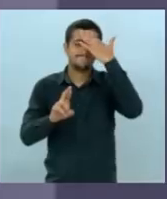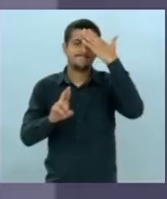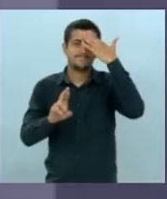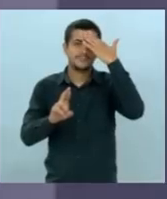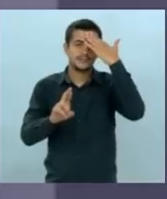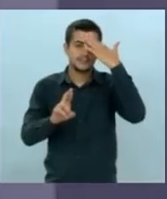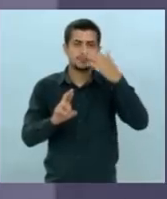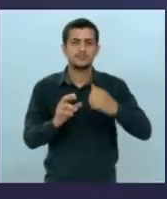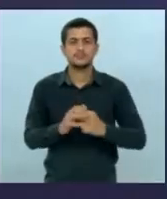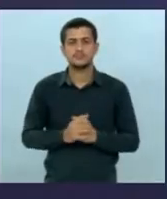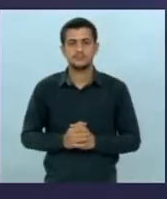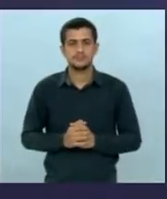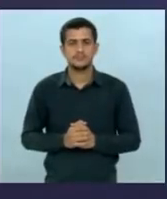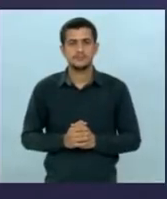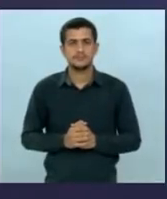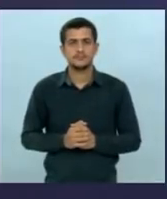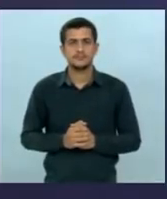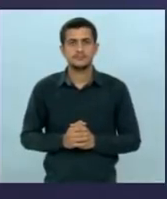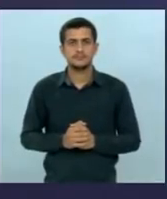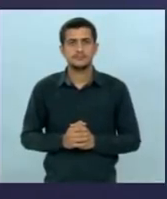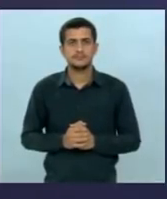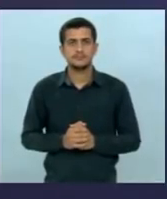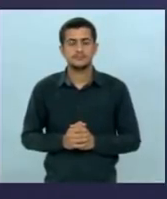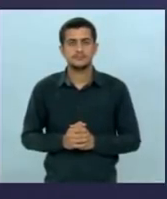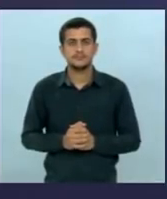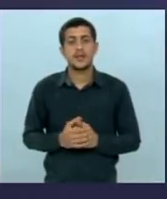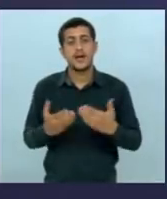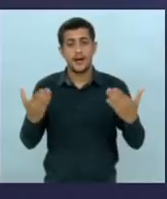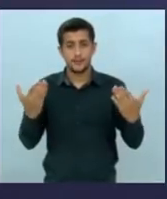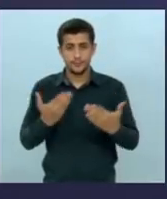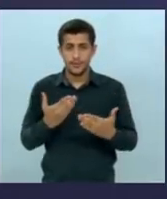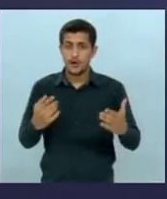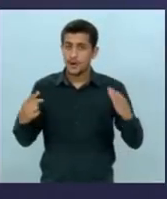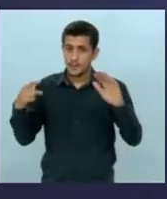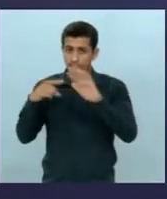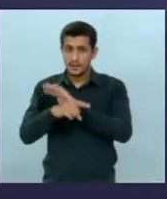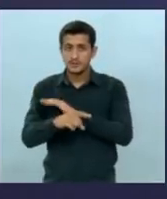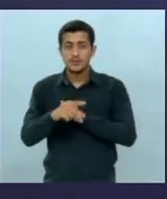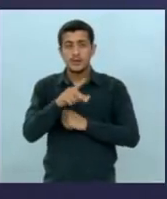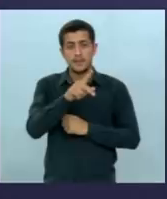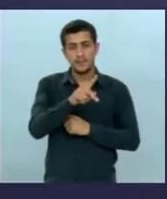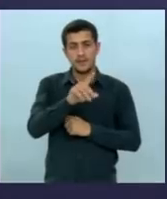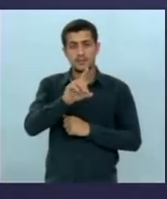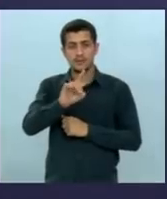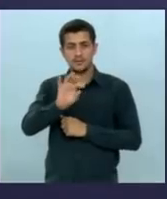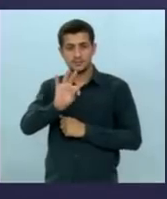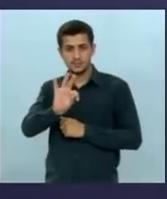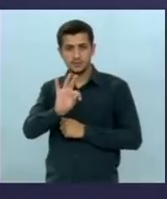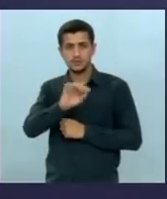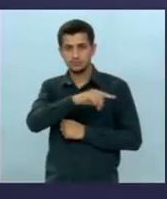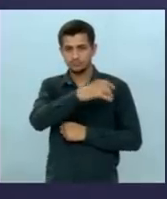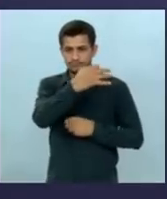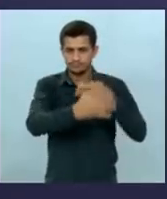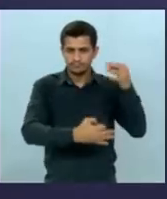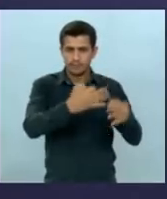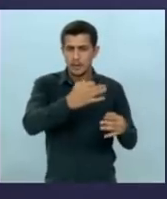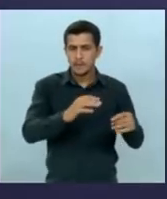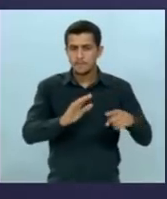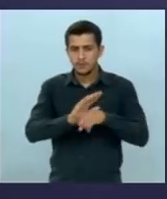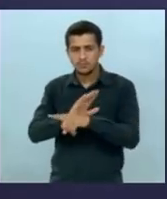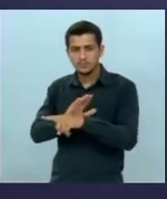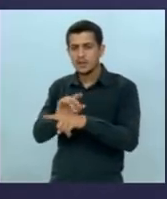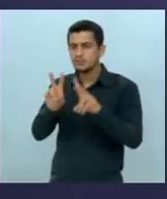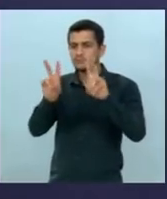qual será quem faz a pergunta agora é o candidato do PDT juiz Odilon o tema é